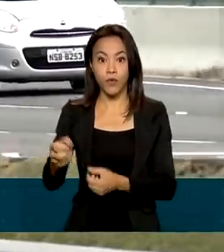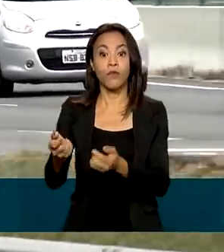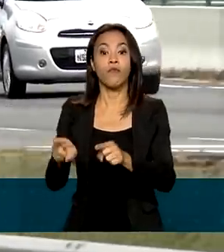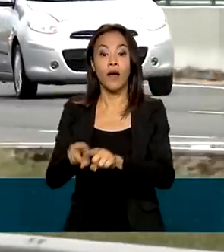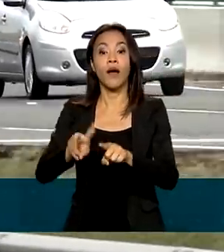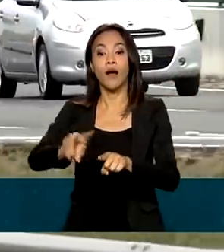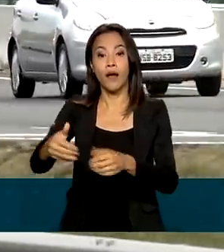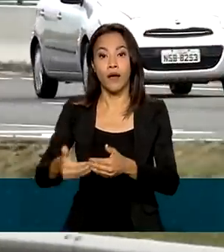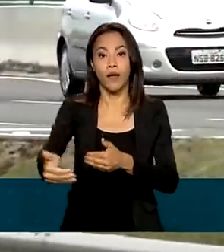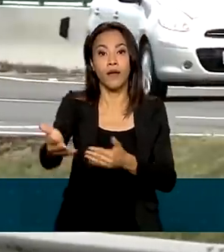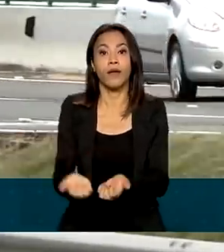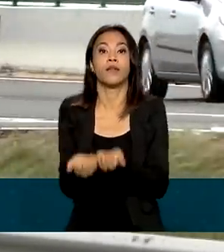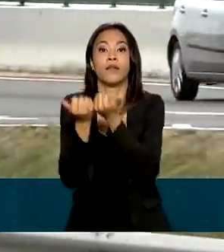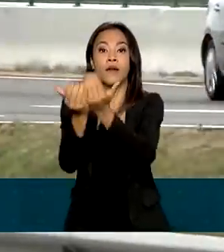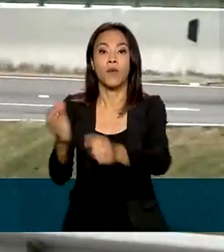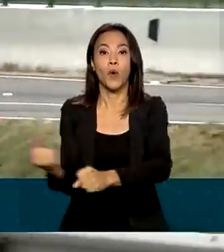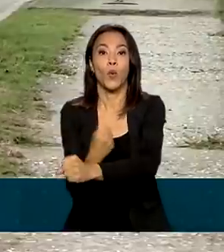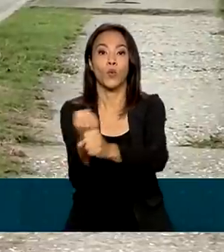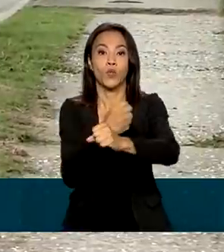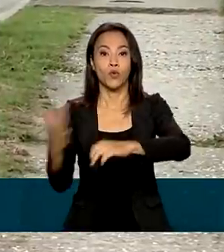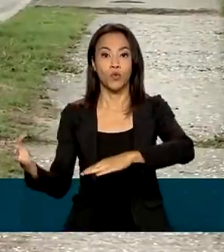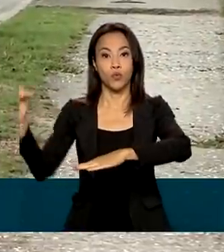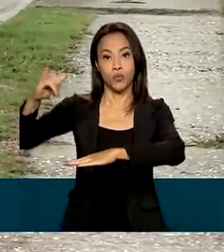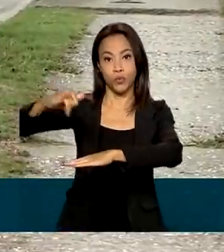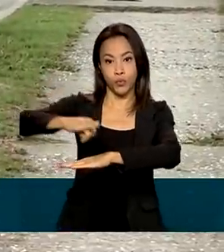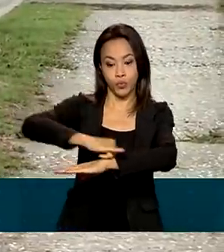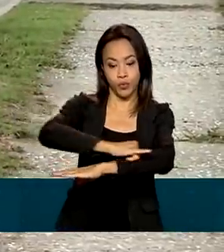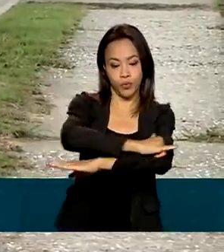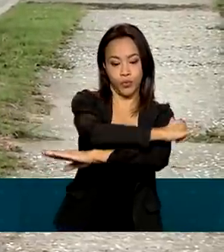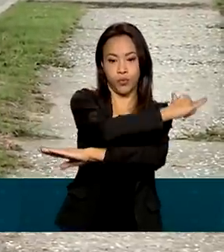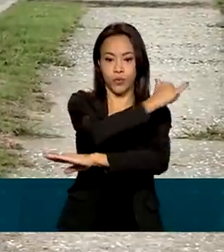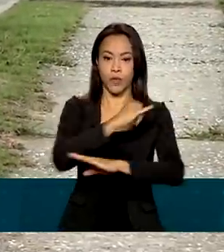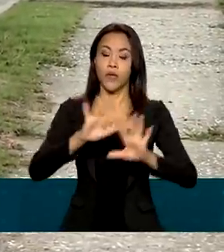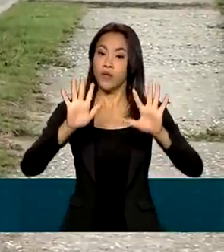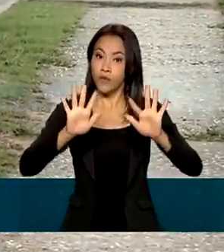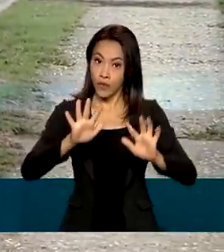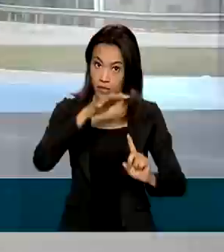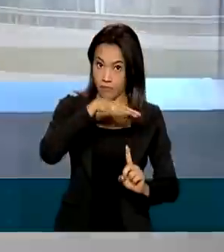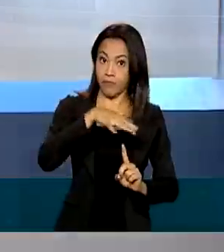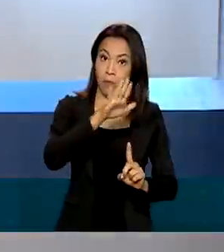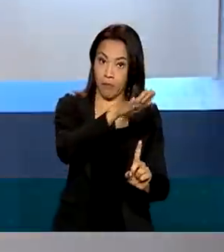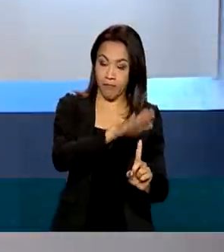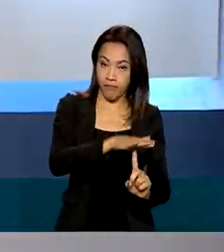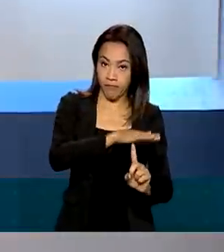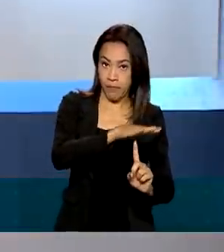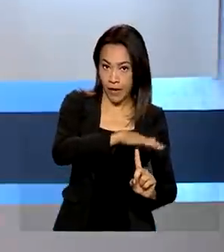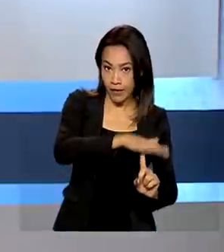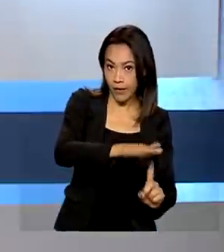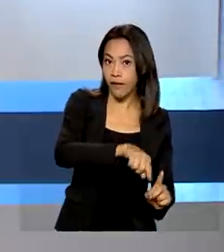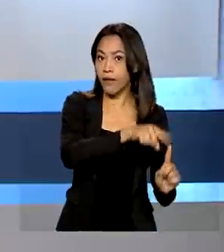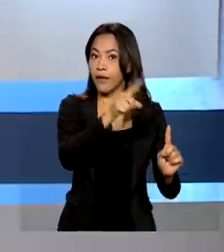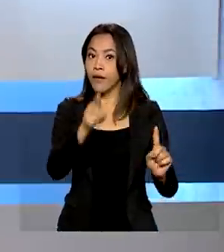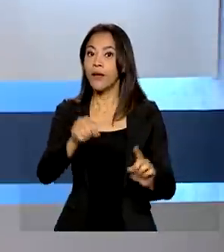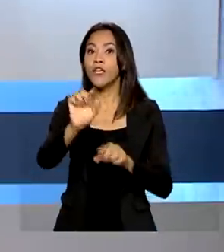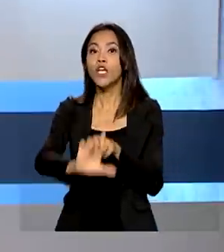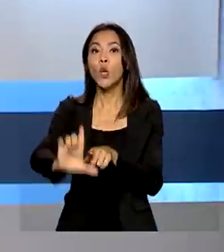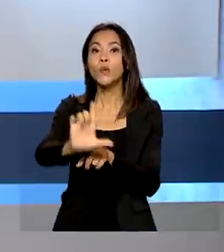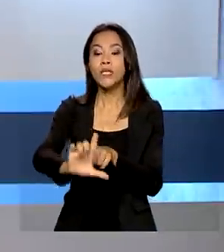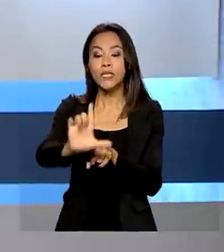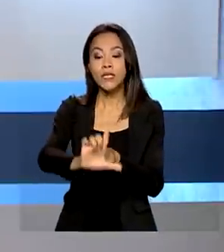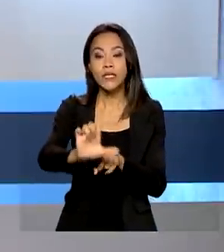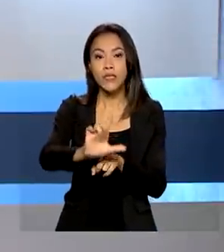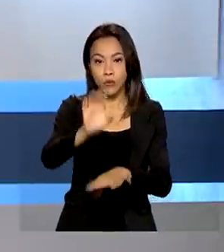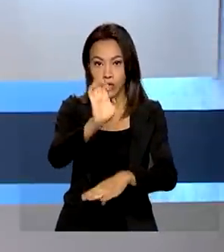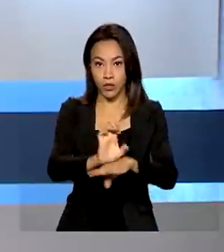ampliação do aeroporto regional. A agenda termina no estado do Paraná, em Londrina, onde o presidente Bolsonaro visitará